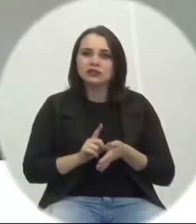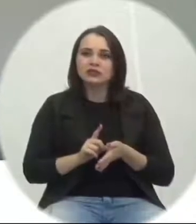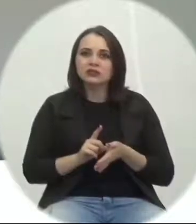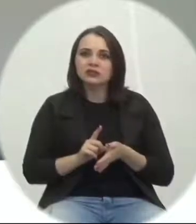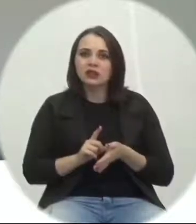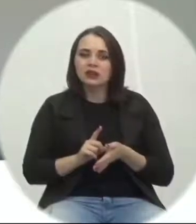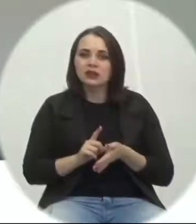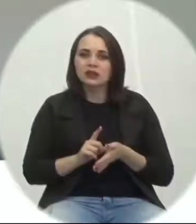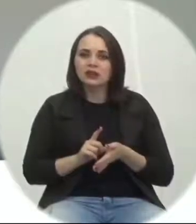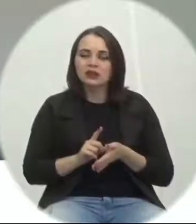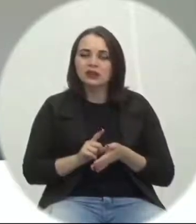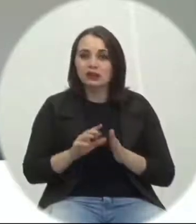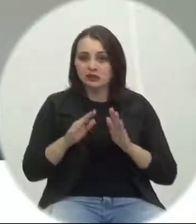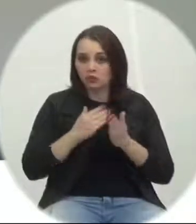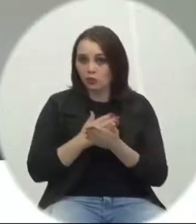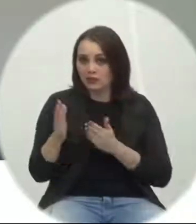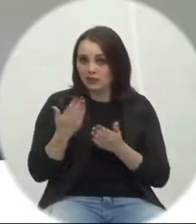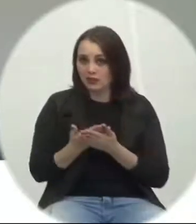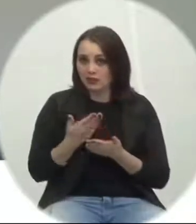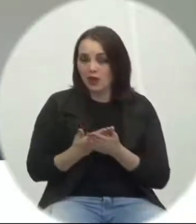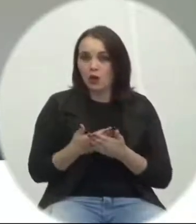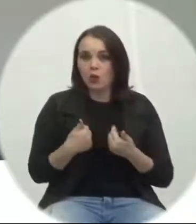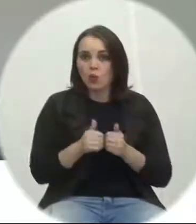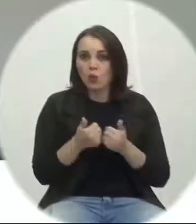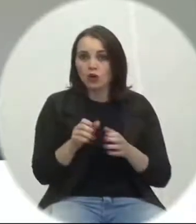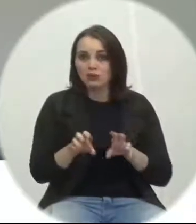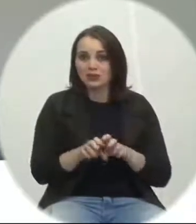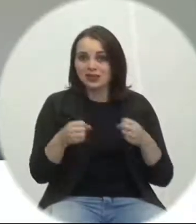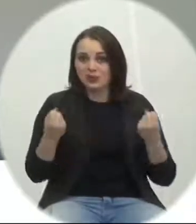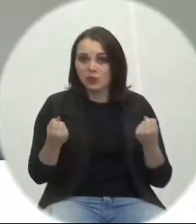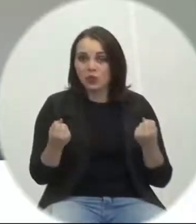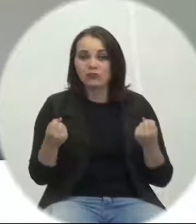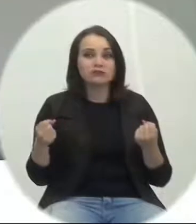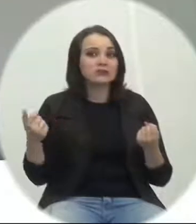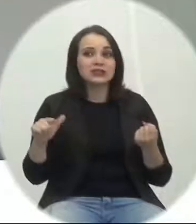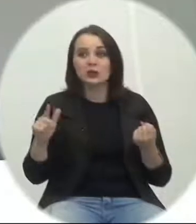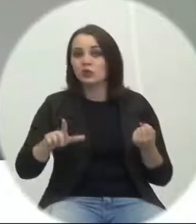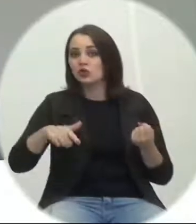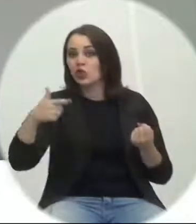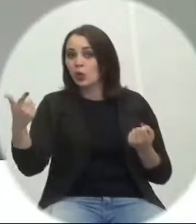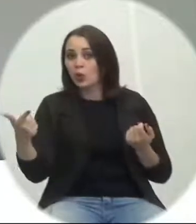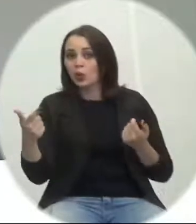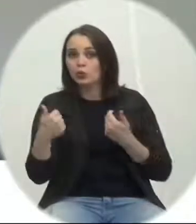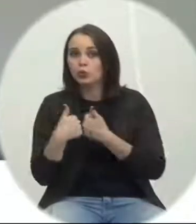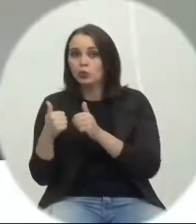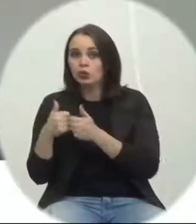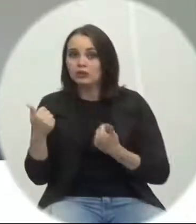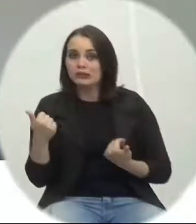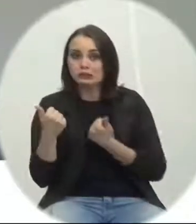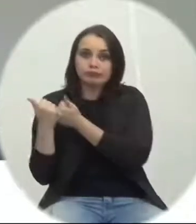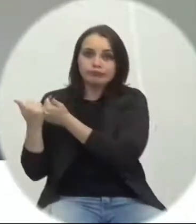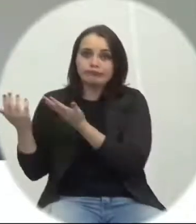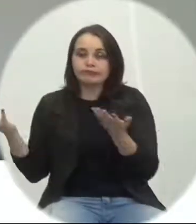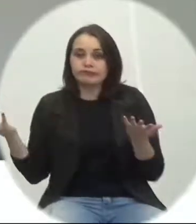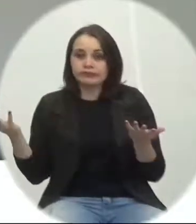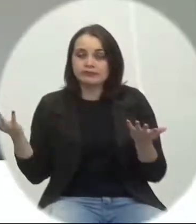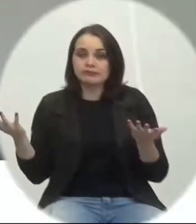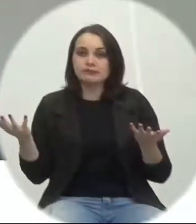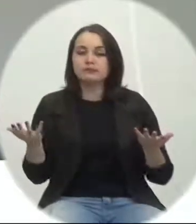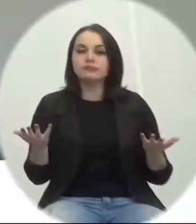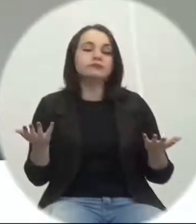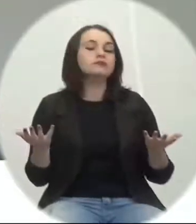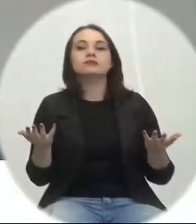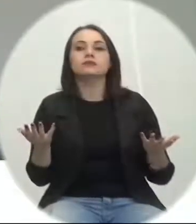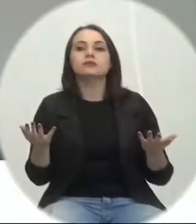alunos para o colégio, o ônibus quebrou, não havia um ônibus auxiliar para socorrer aquele